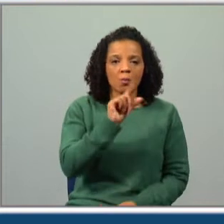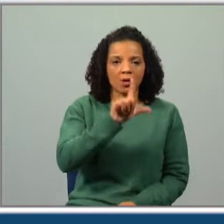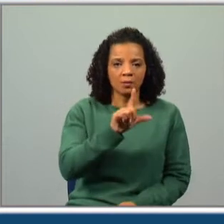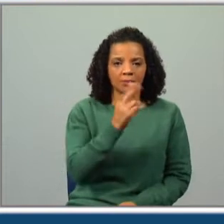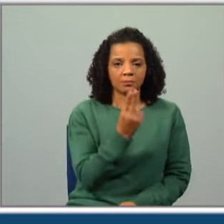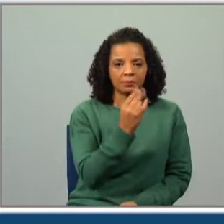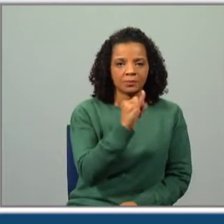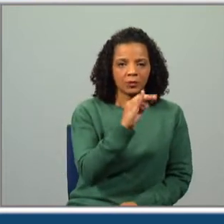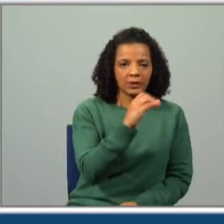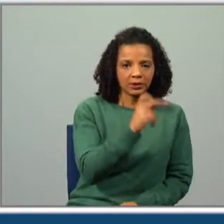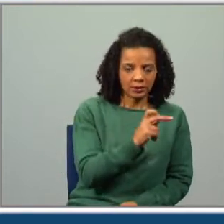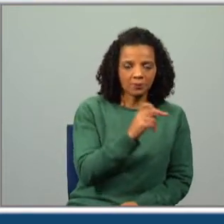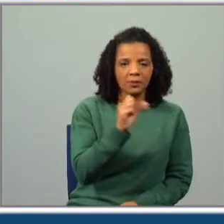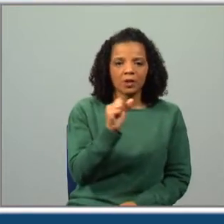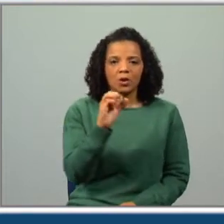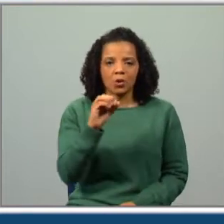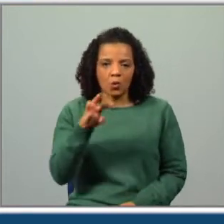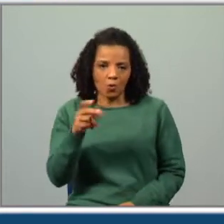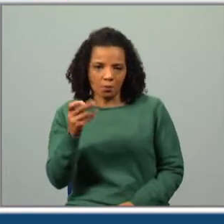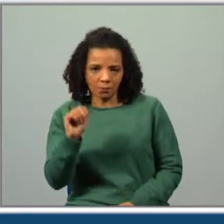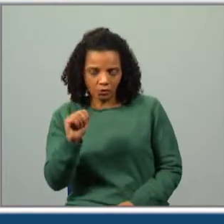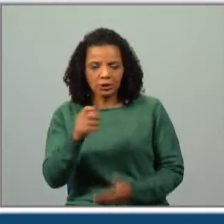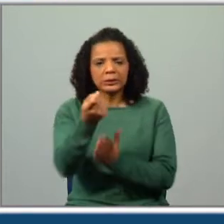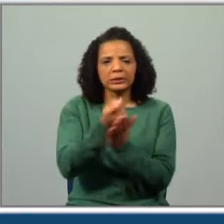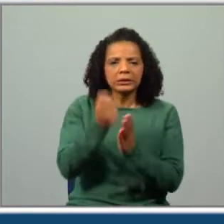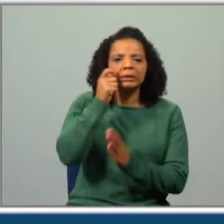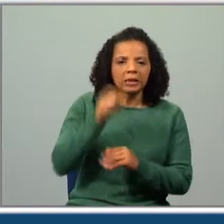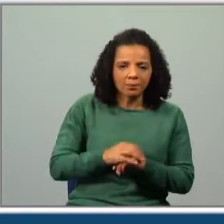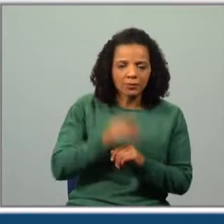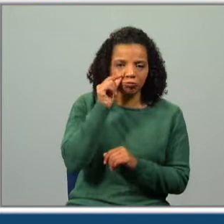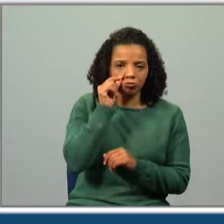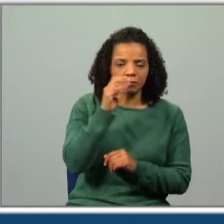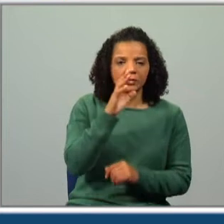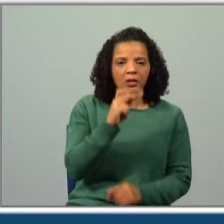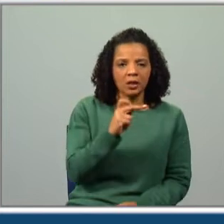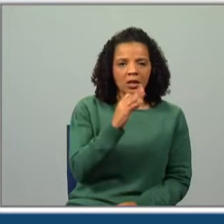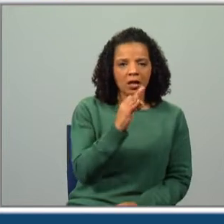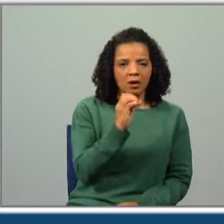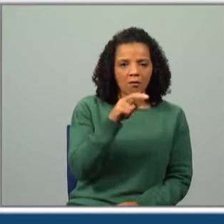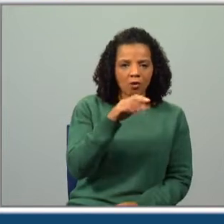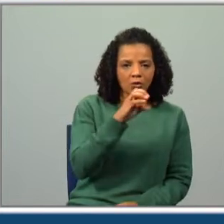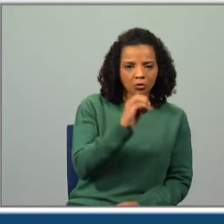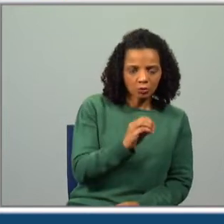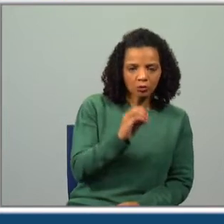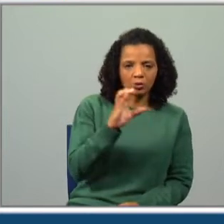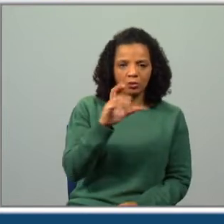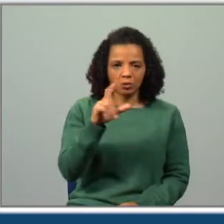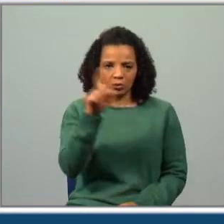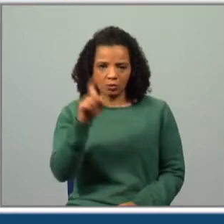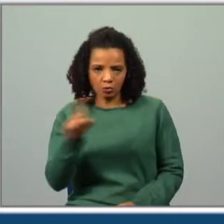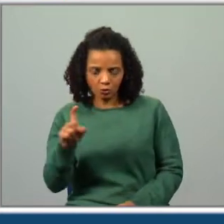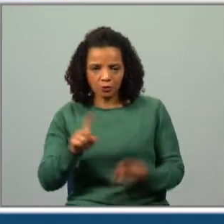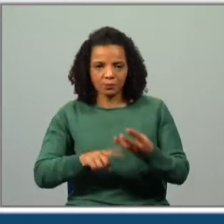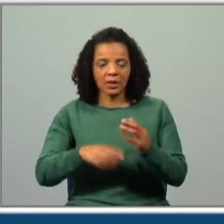ilustrado pelo Afonso Cruz e é da texto-editora. Ora, a Luísa Costa Gomes